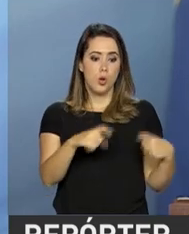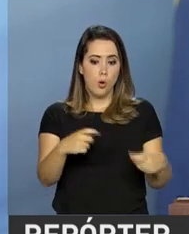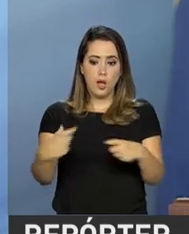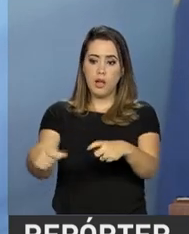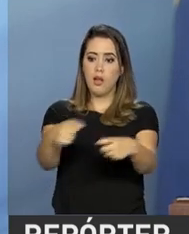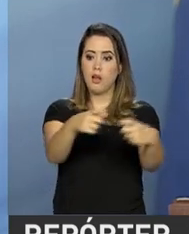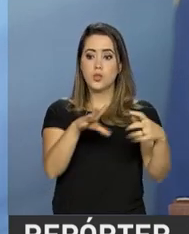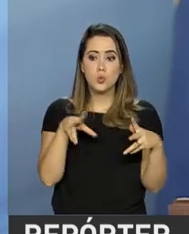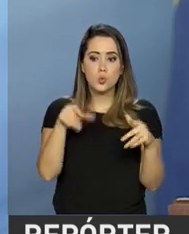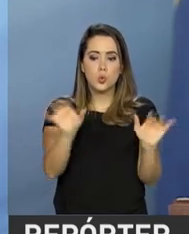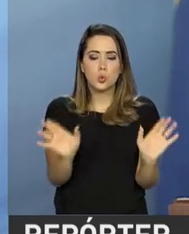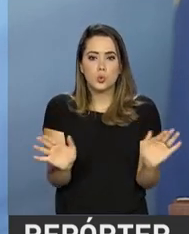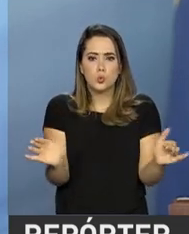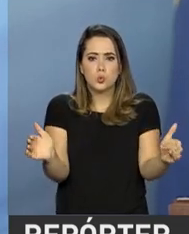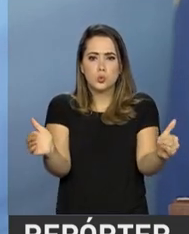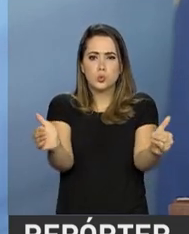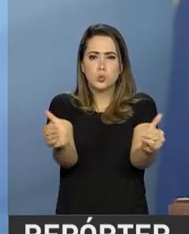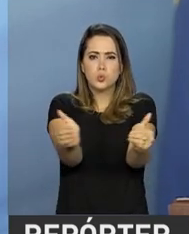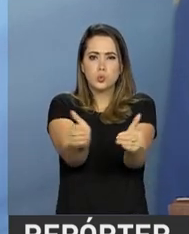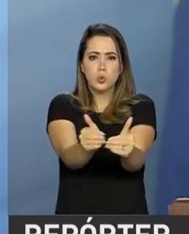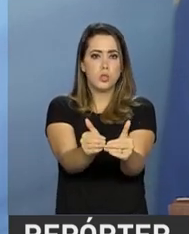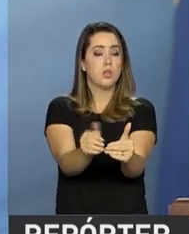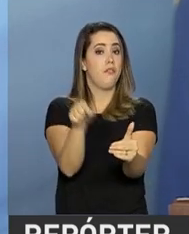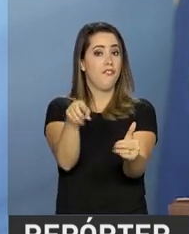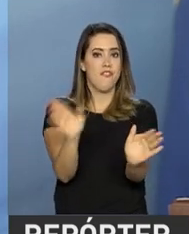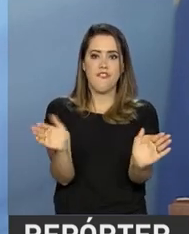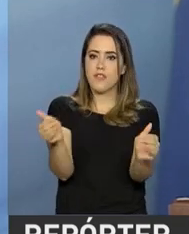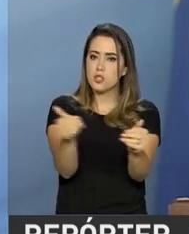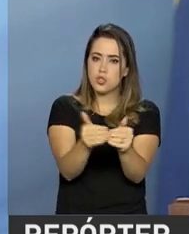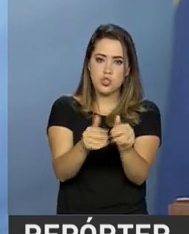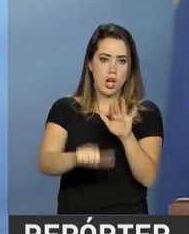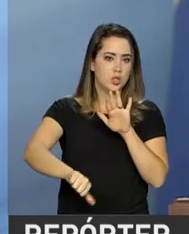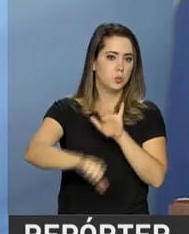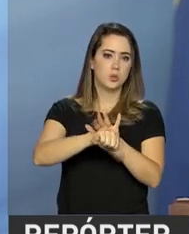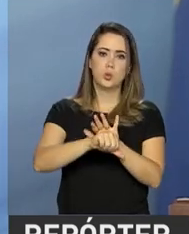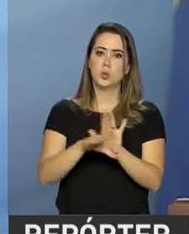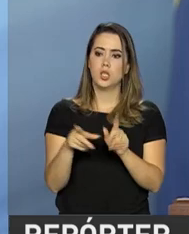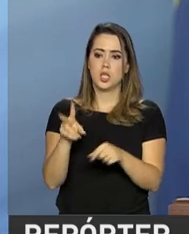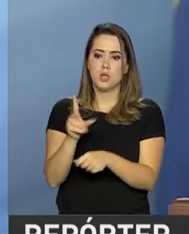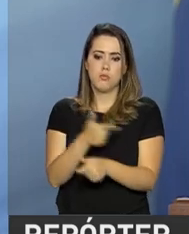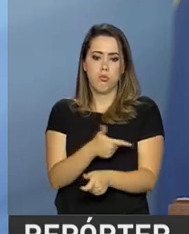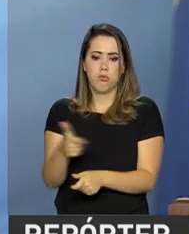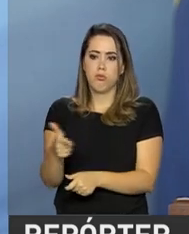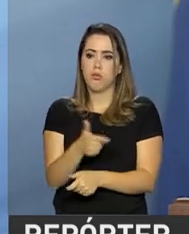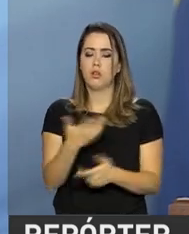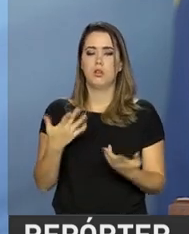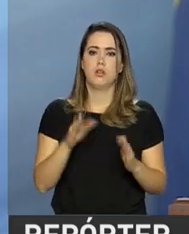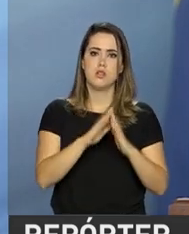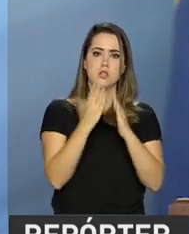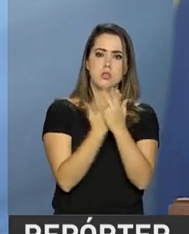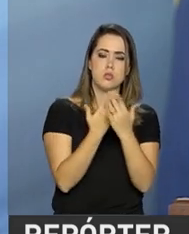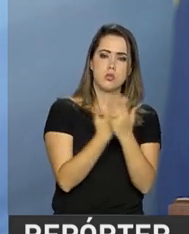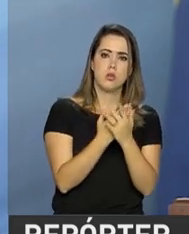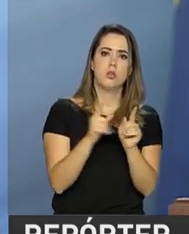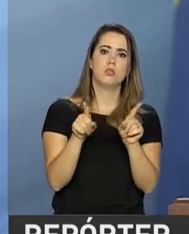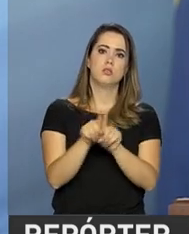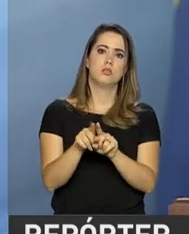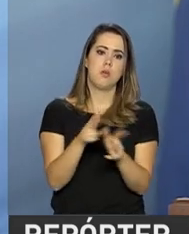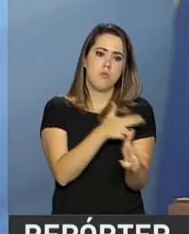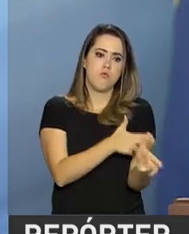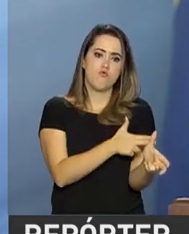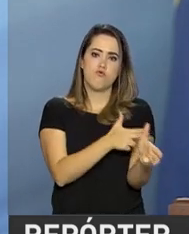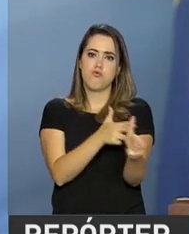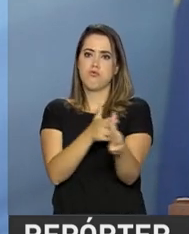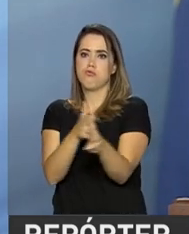inteiros situados, escolas sob a mira de